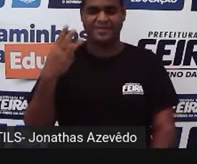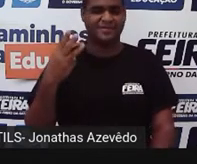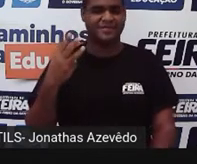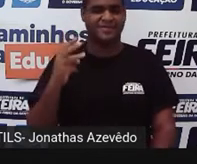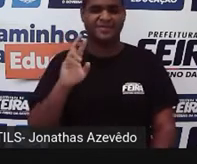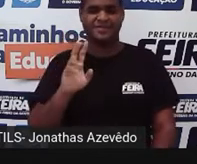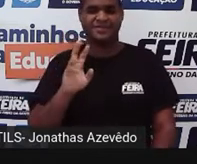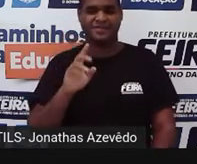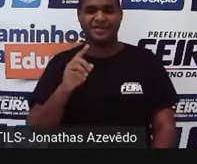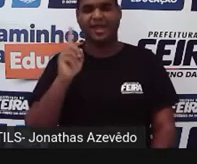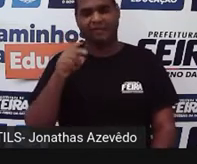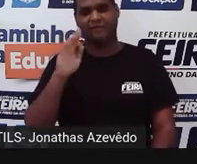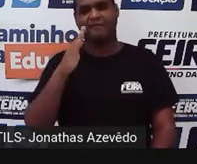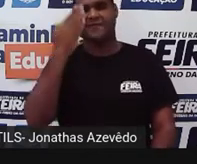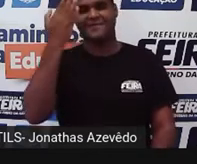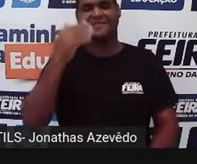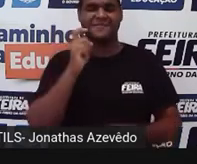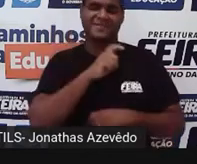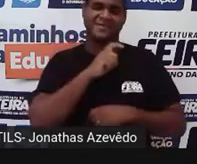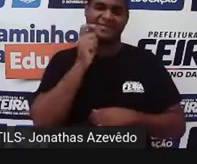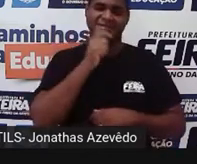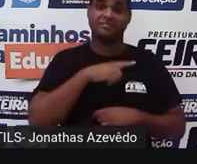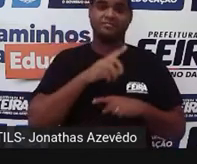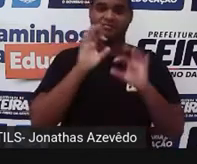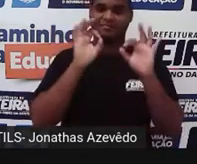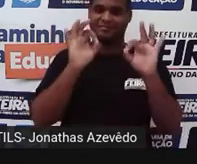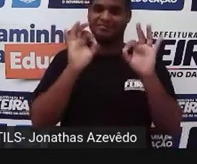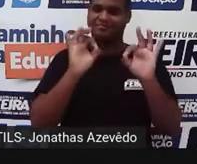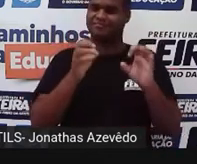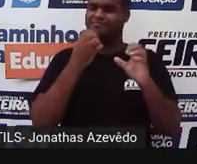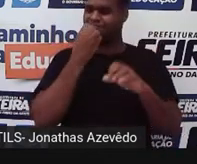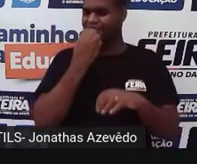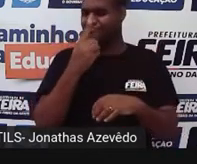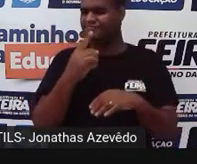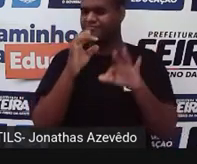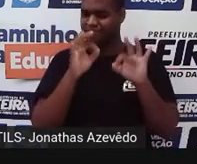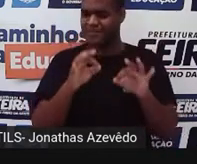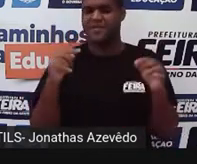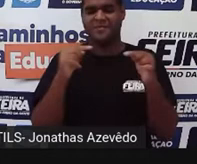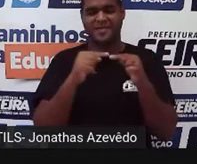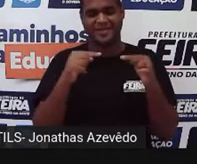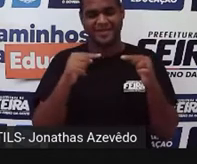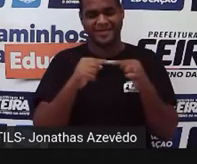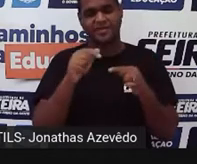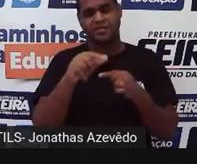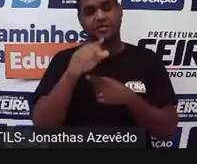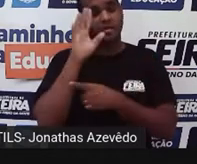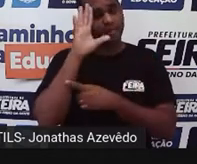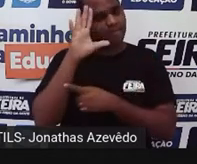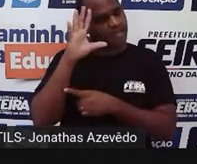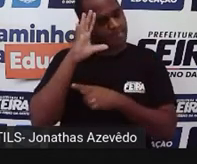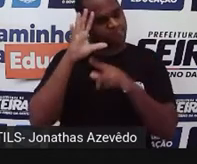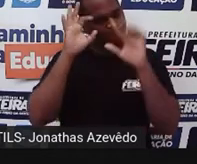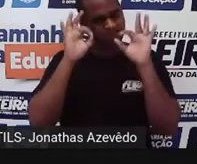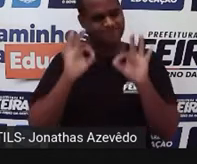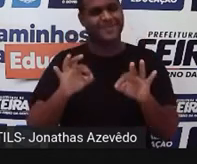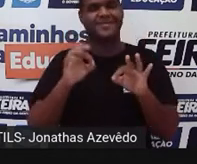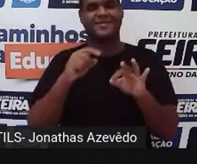E por isso é falso. É isso aí, exatamente desse jeito. Pensou certinho.